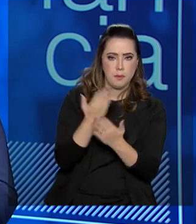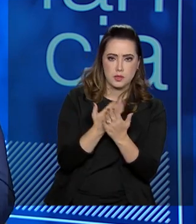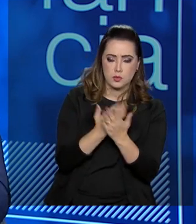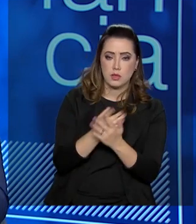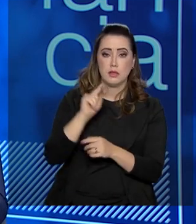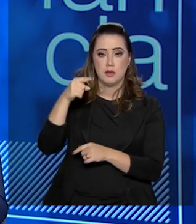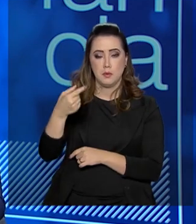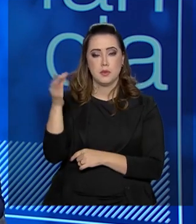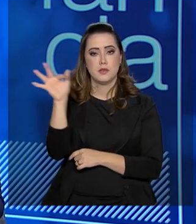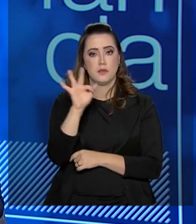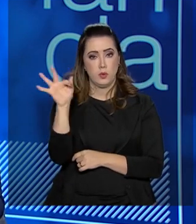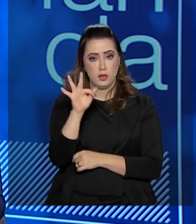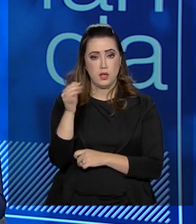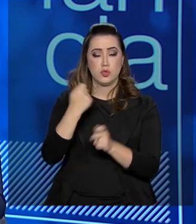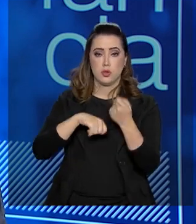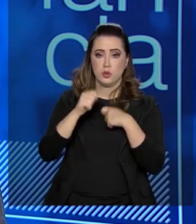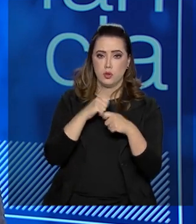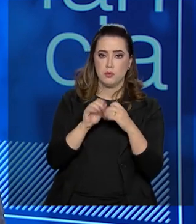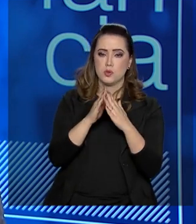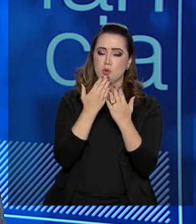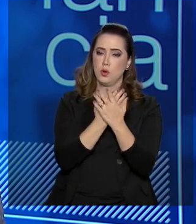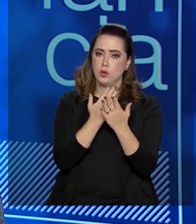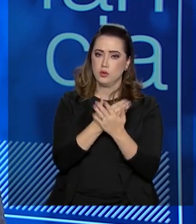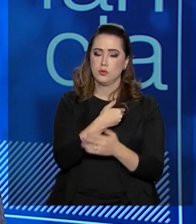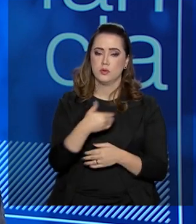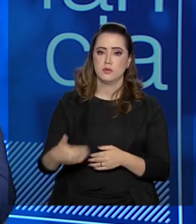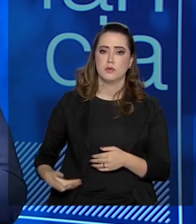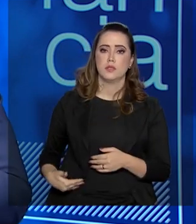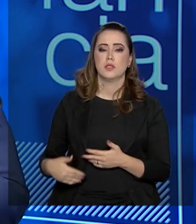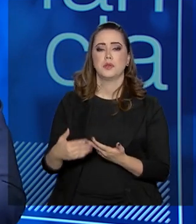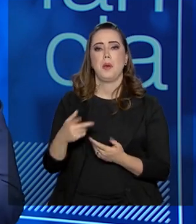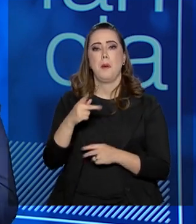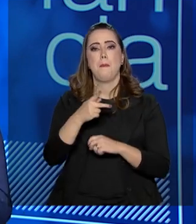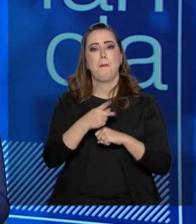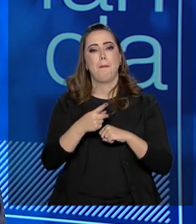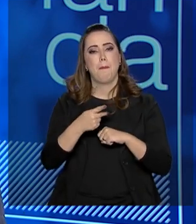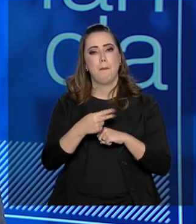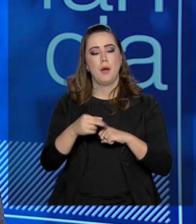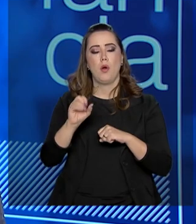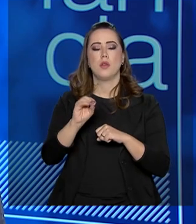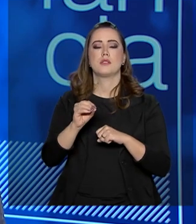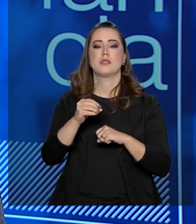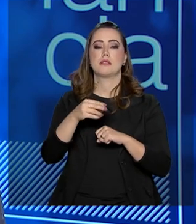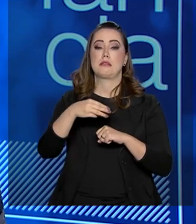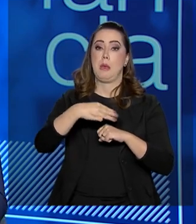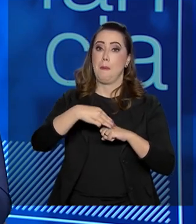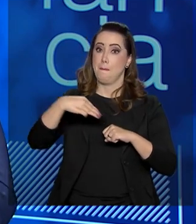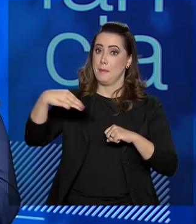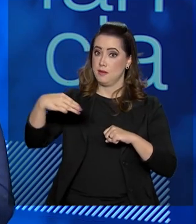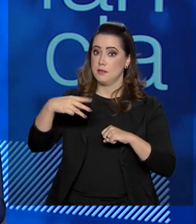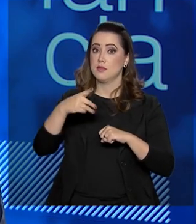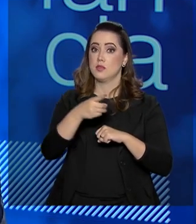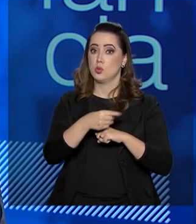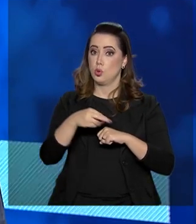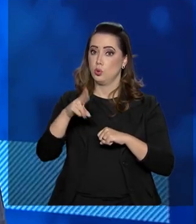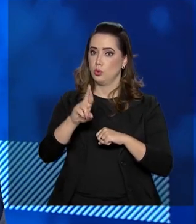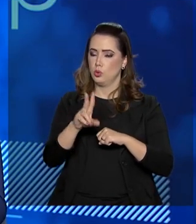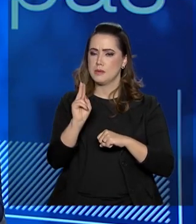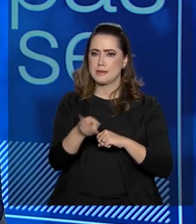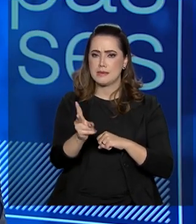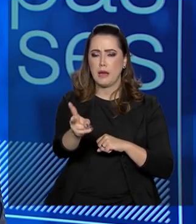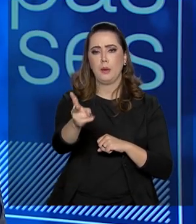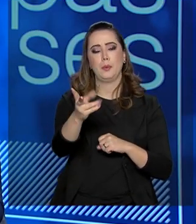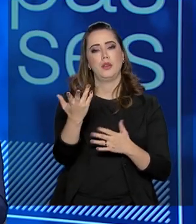economia na escola pública. Estudei pós-graduação, mestrado, doutorado, como escola pública. E sempre